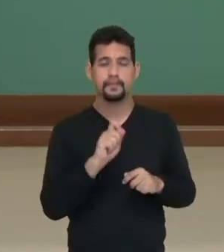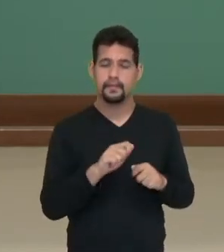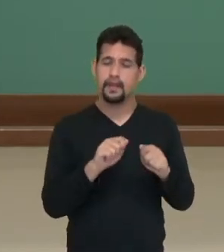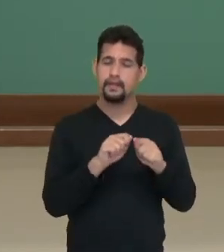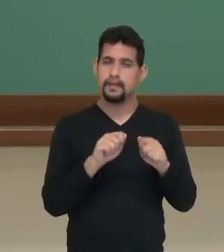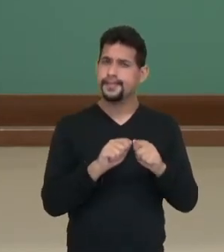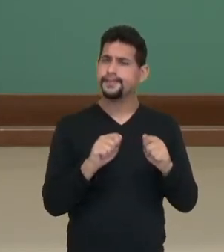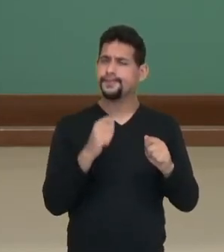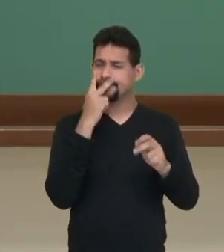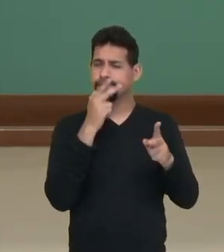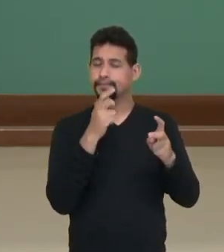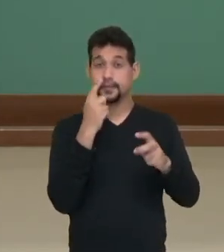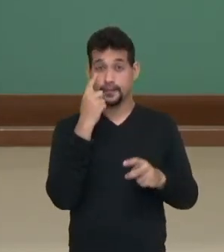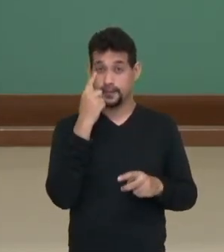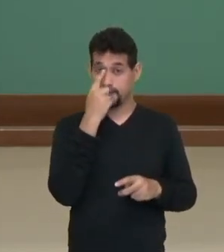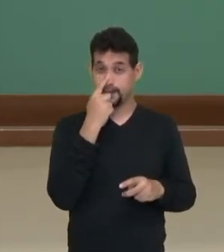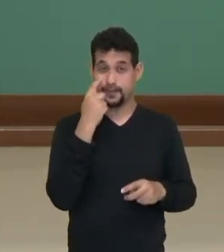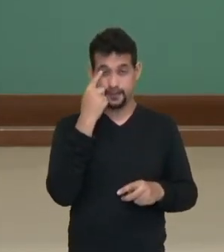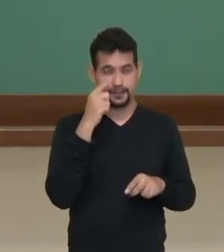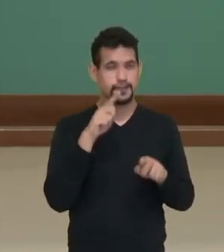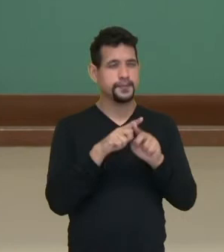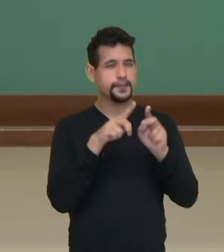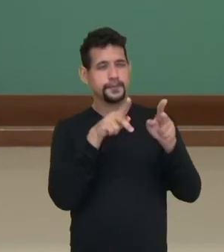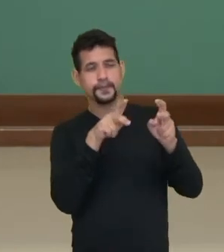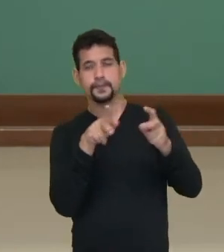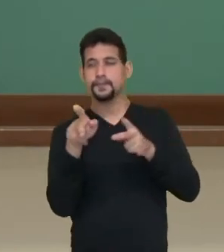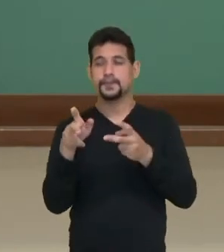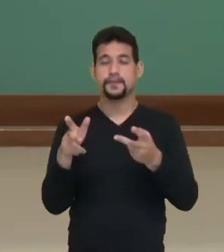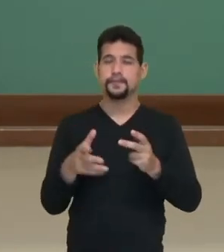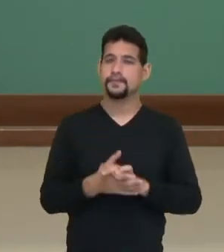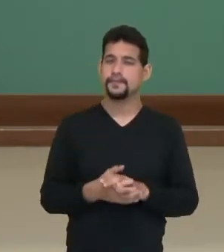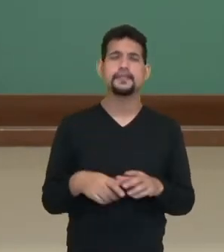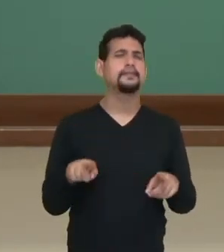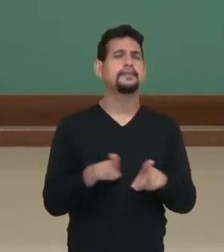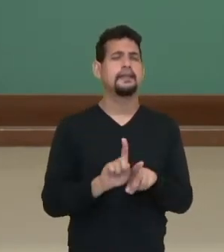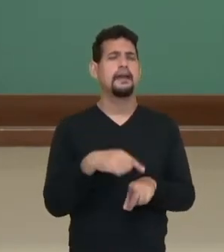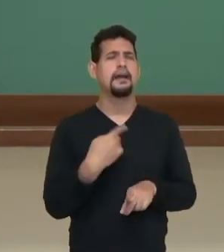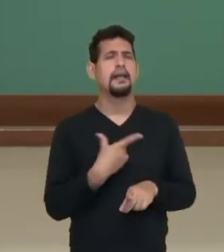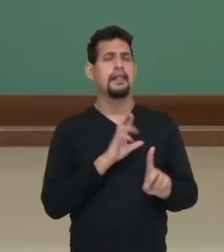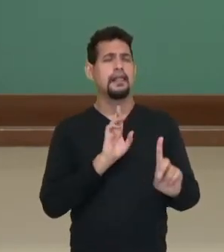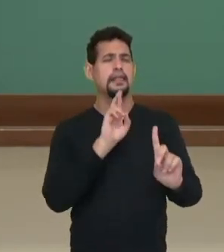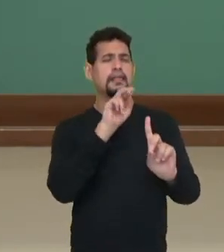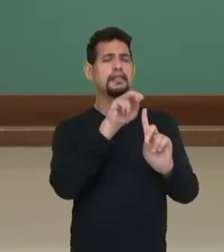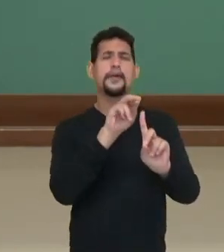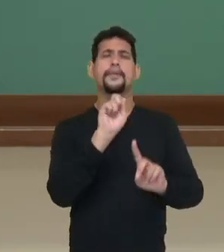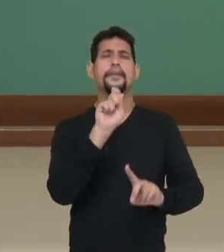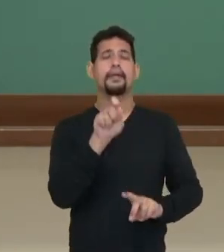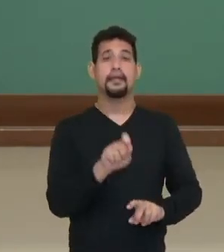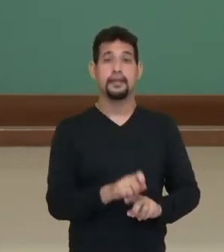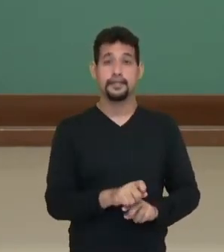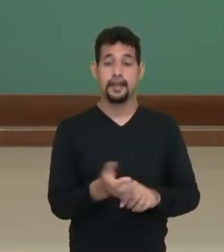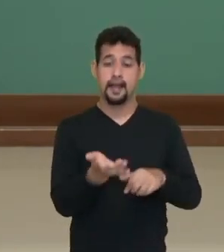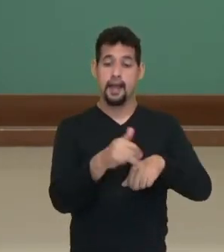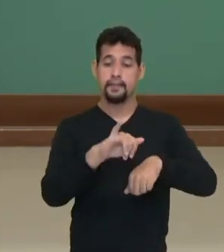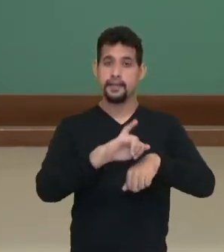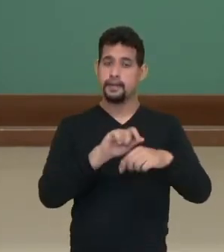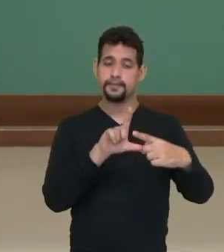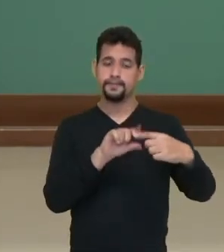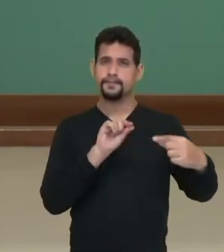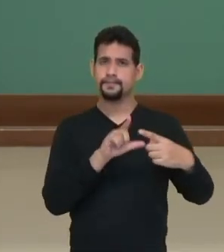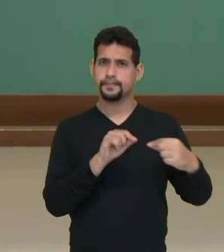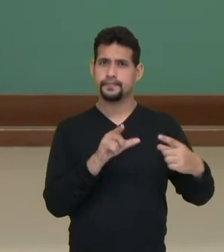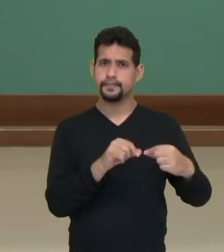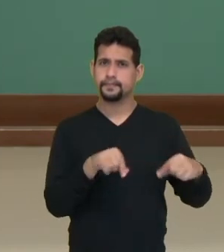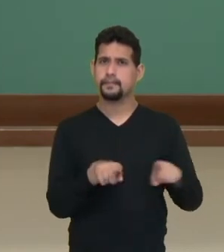fazer parecer um olho aos olhos de quem observava. Também podemos ter como referência a capital de Brasília, em